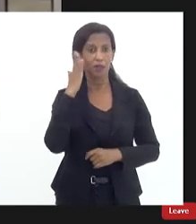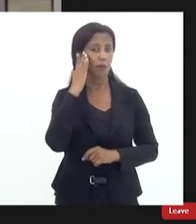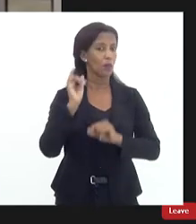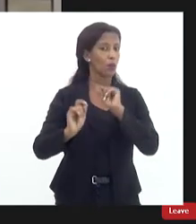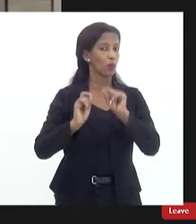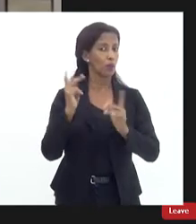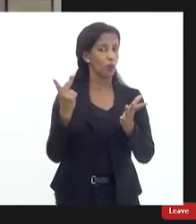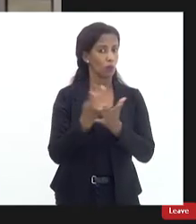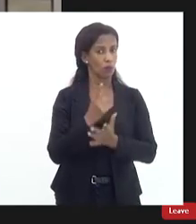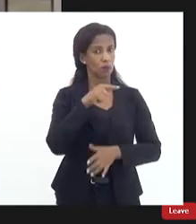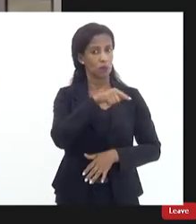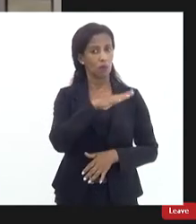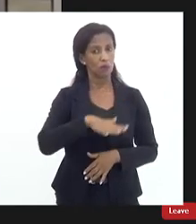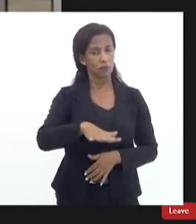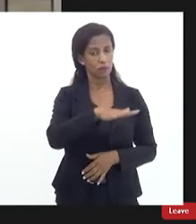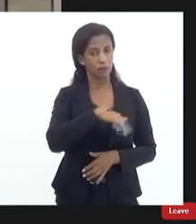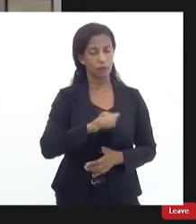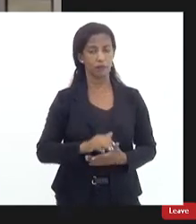ali